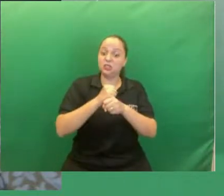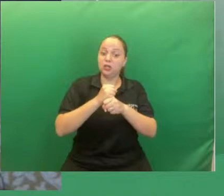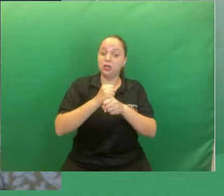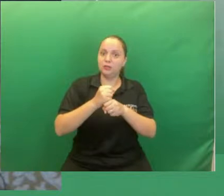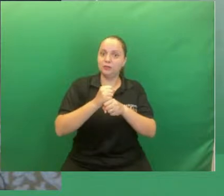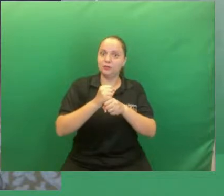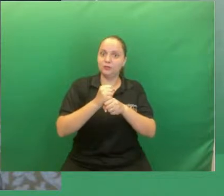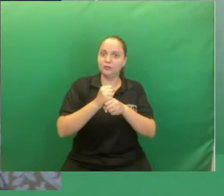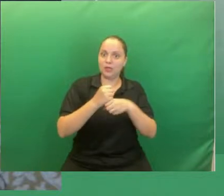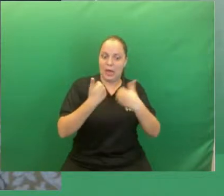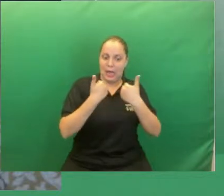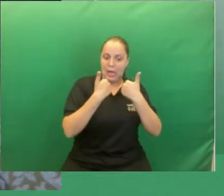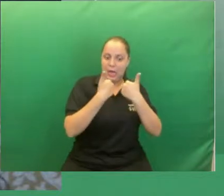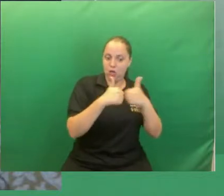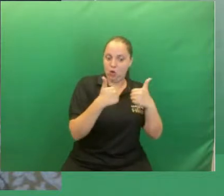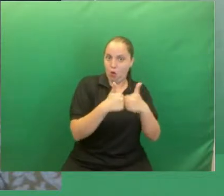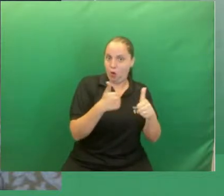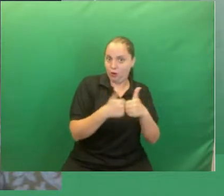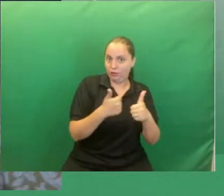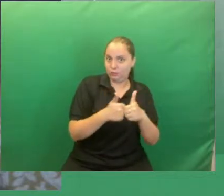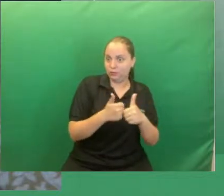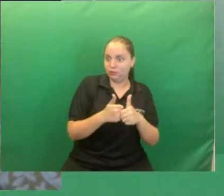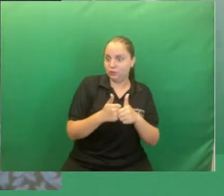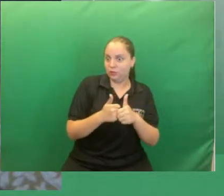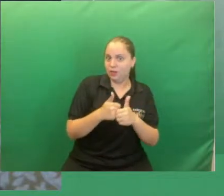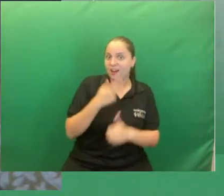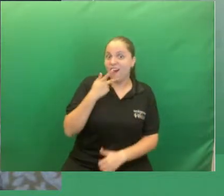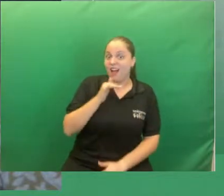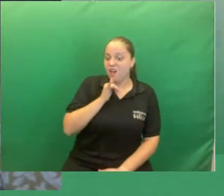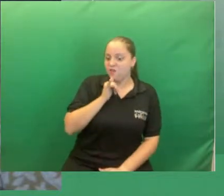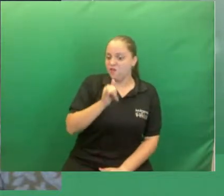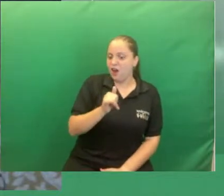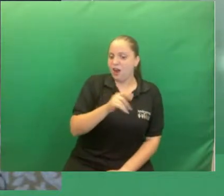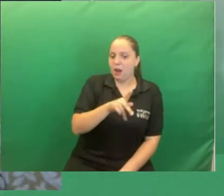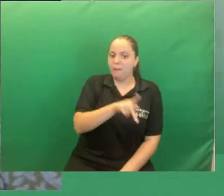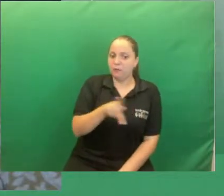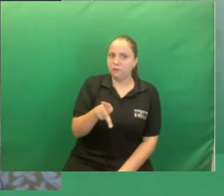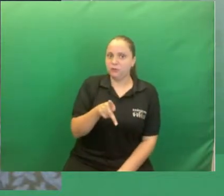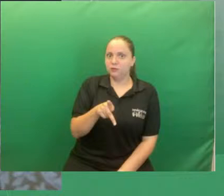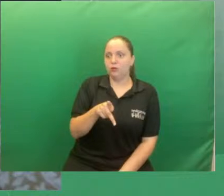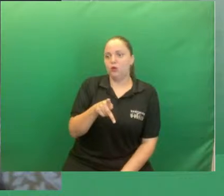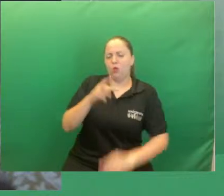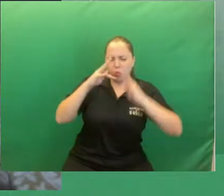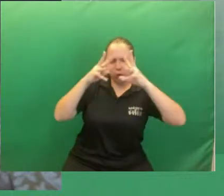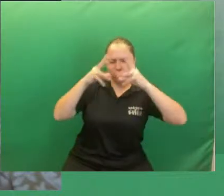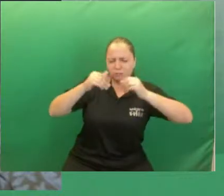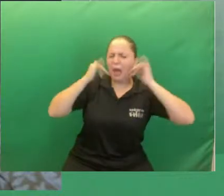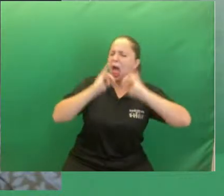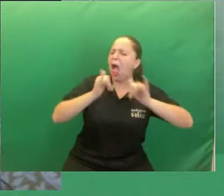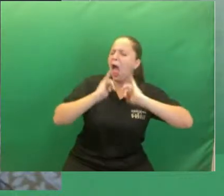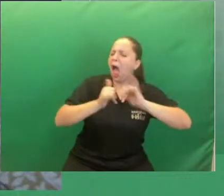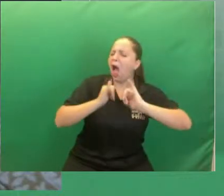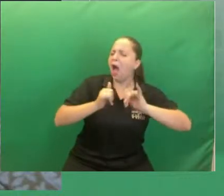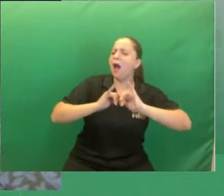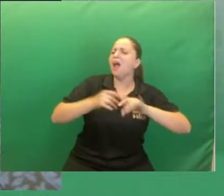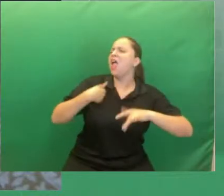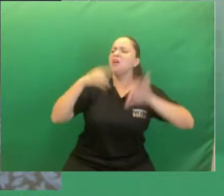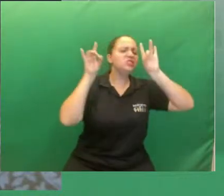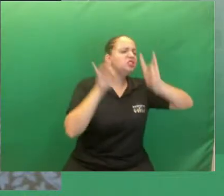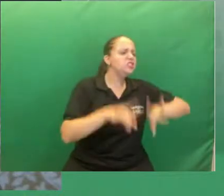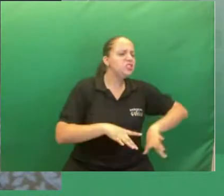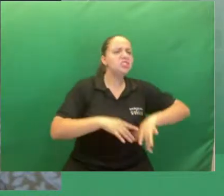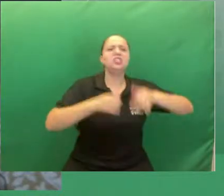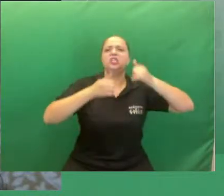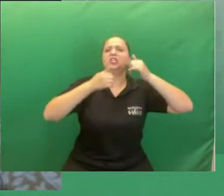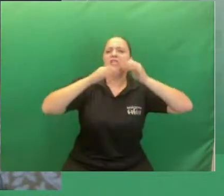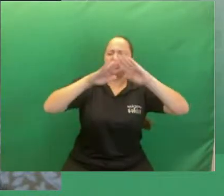e relata tudo o que sofreu na vida por não ter continuado os estudos e a professora cheia de